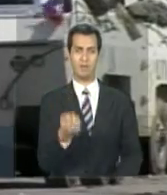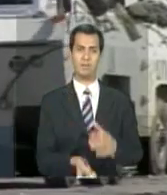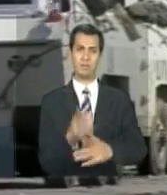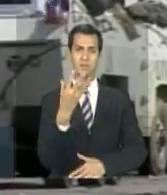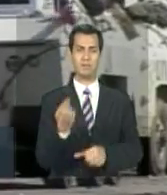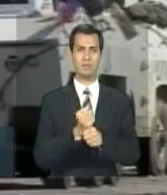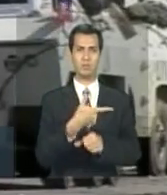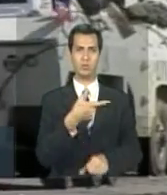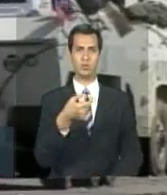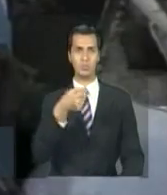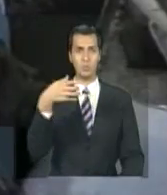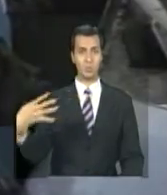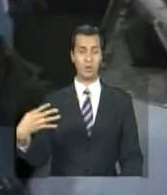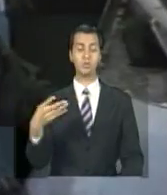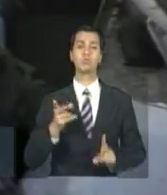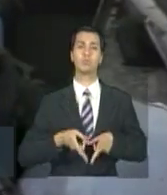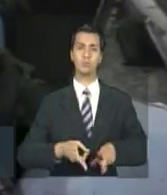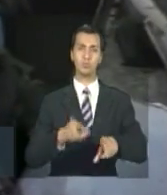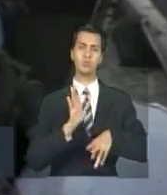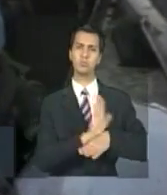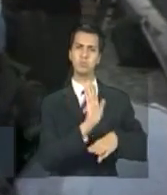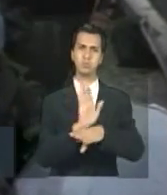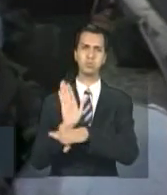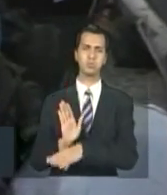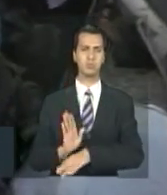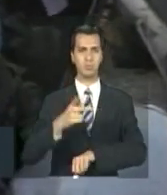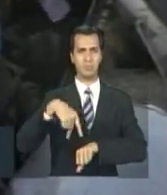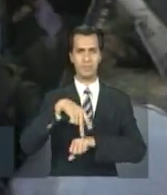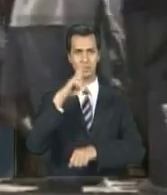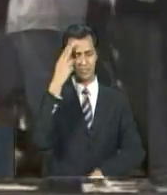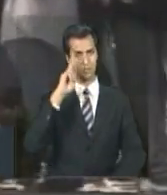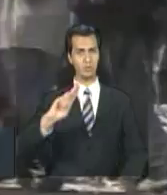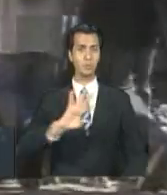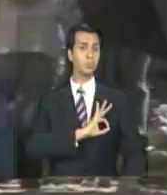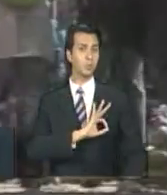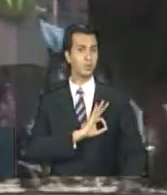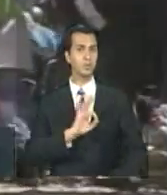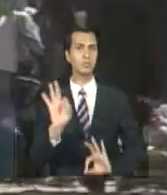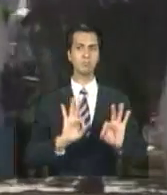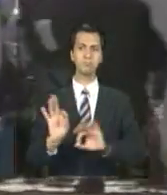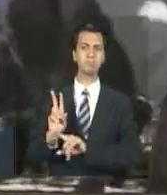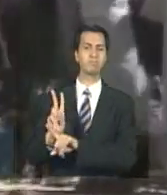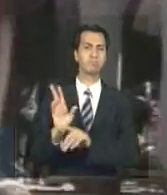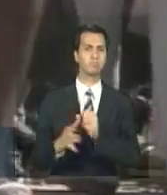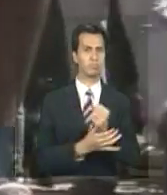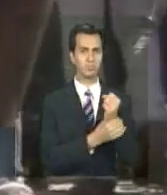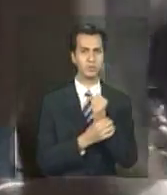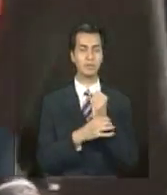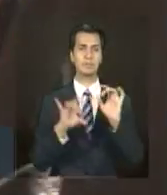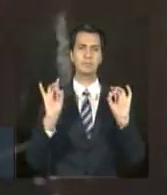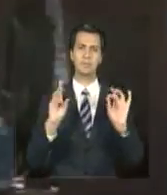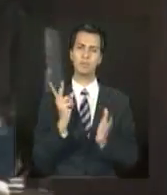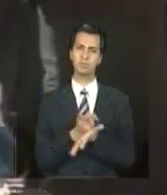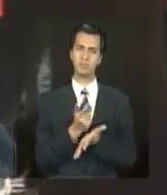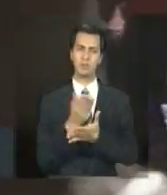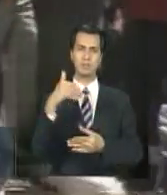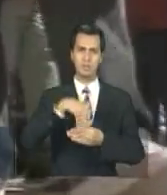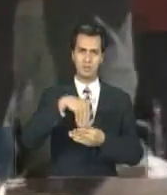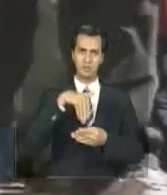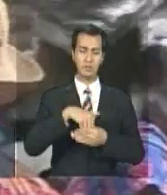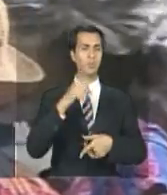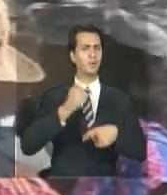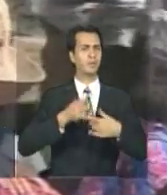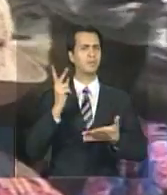e que tem ajudado a polícia haitiana a manter a segurança no país, especialmente durante as eleições marcadas por